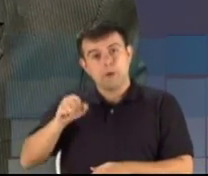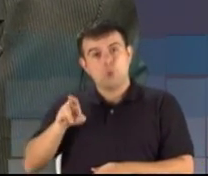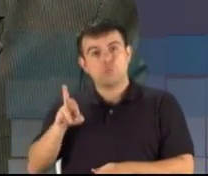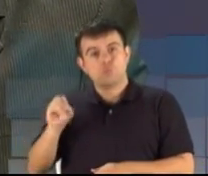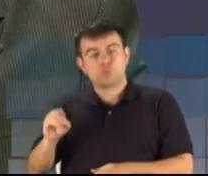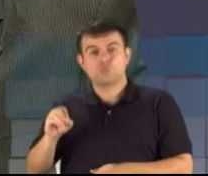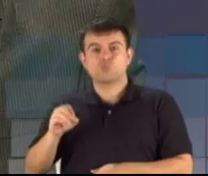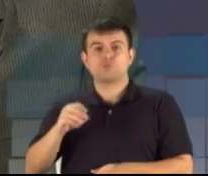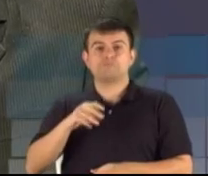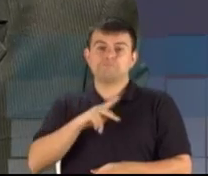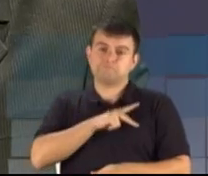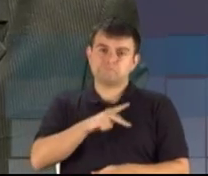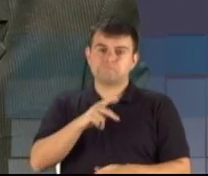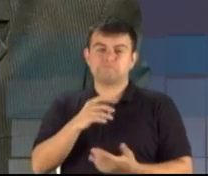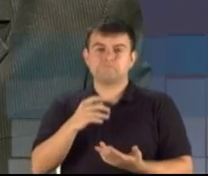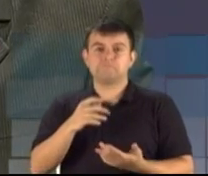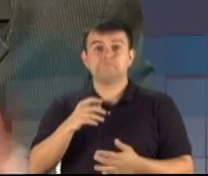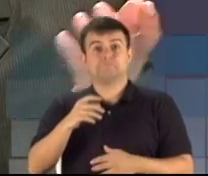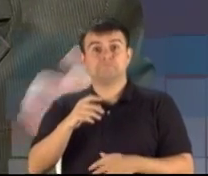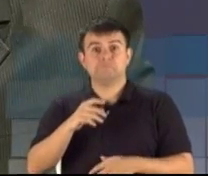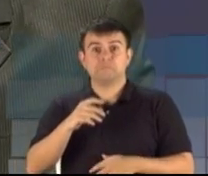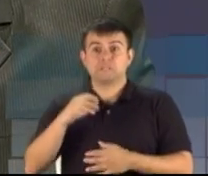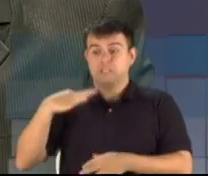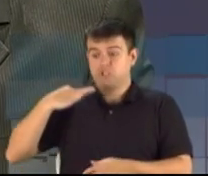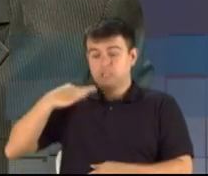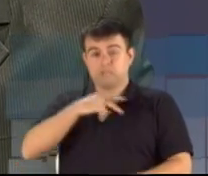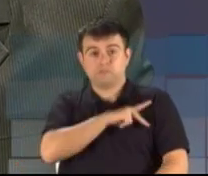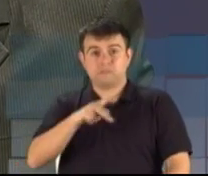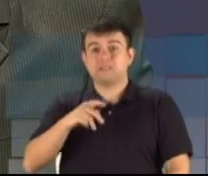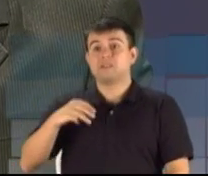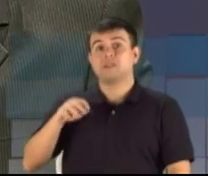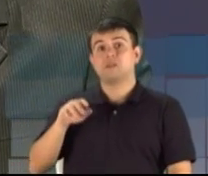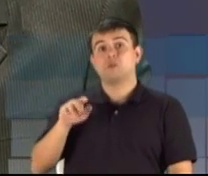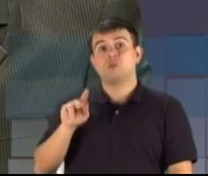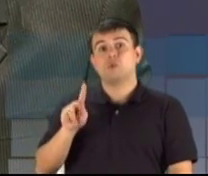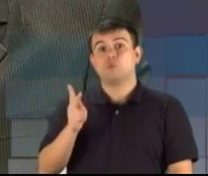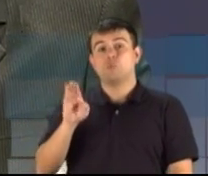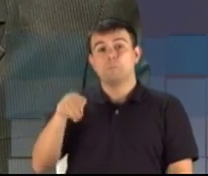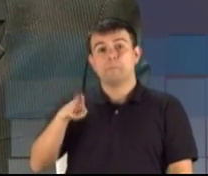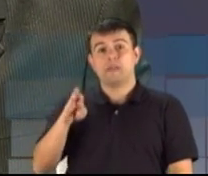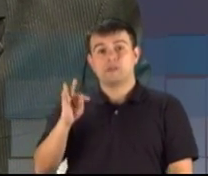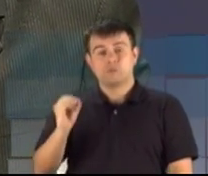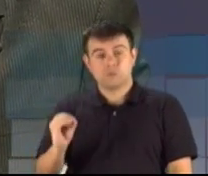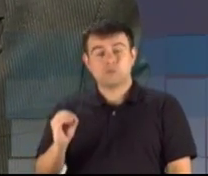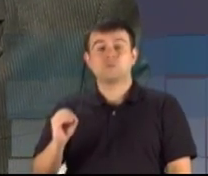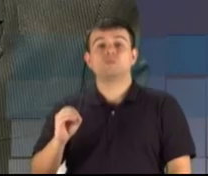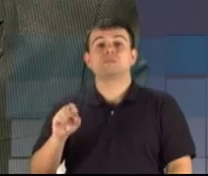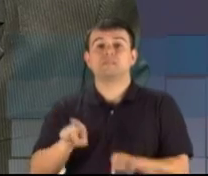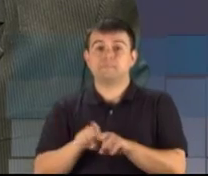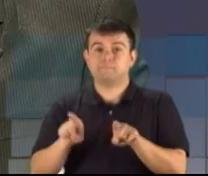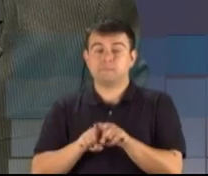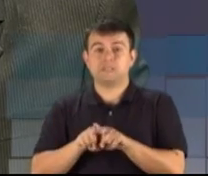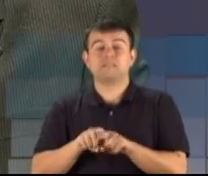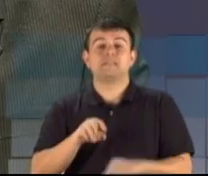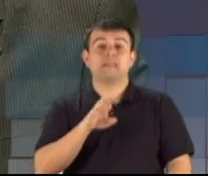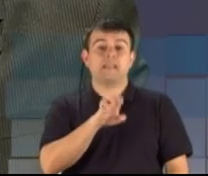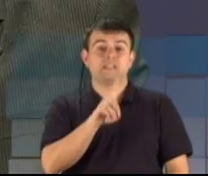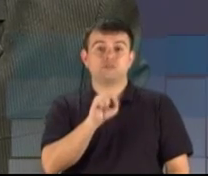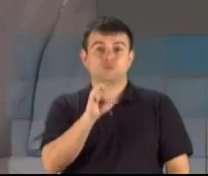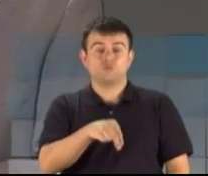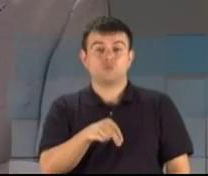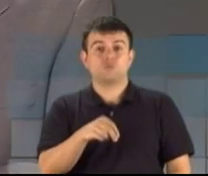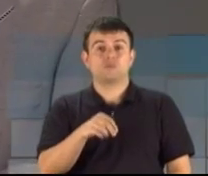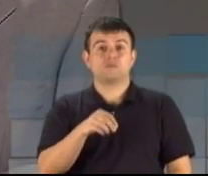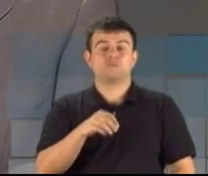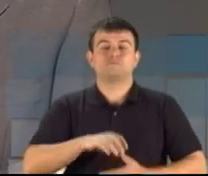República, Humberto Carvalho, que me acompanha aqui, candidato a governador, Edson Canabarro para a Federal e João